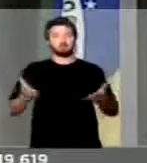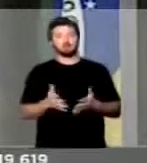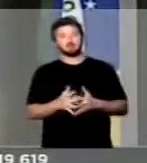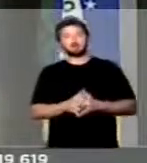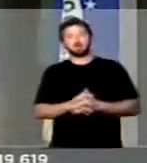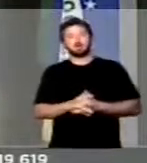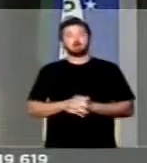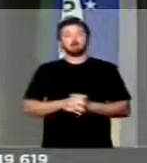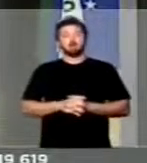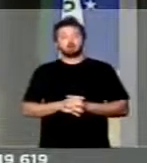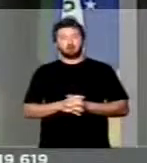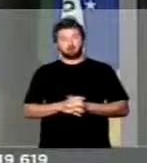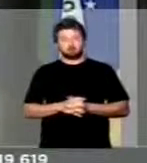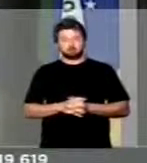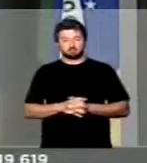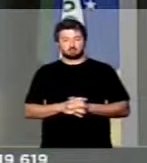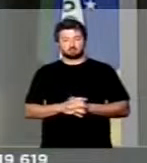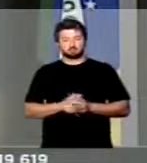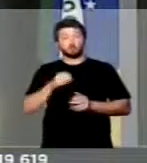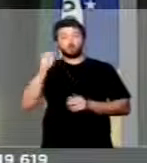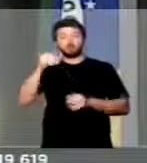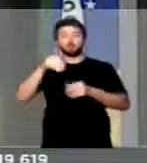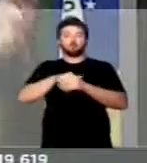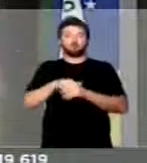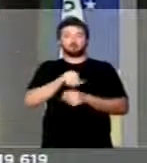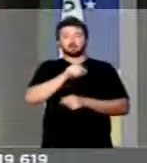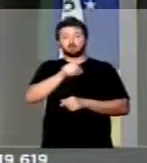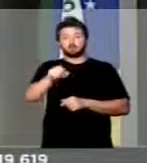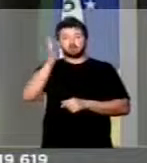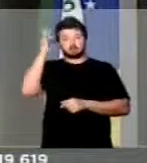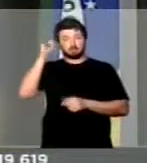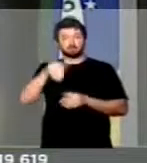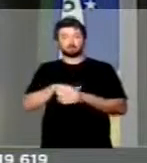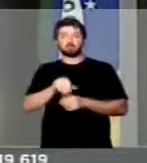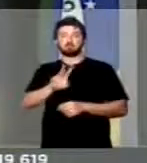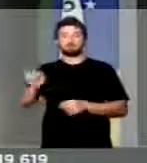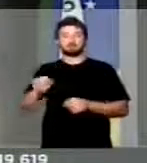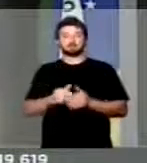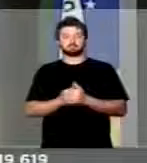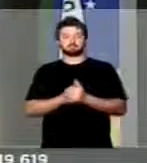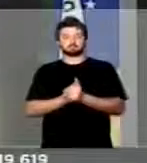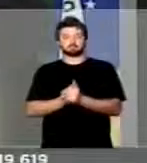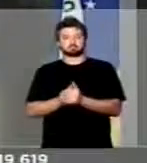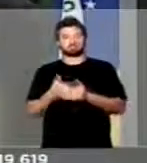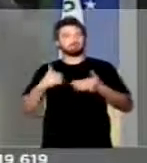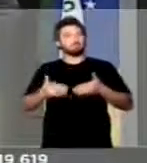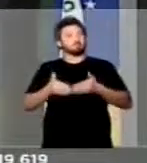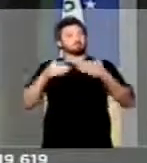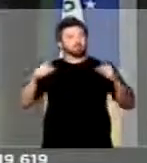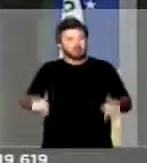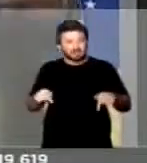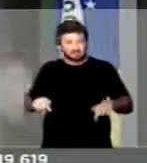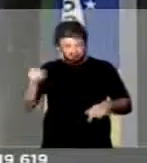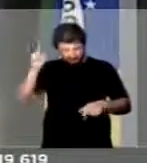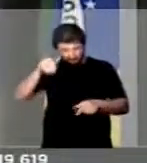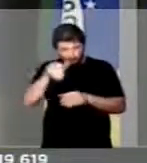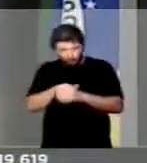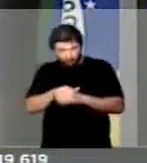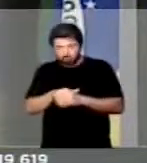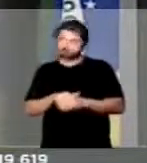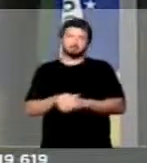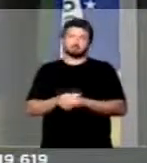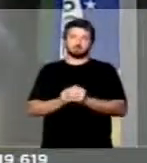hoje, ou dos votos que vossas excelências vão dar amanhã. Então o meu apelo aqui não é pelo voto.